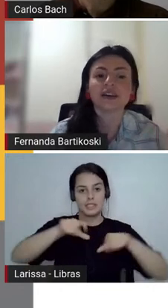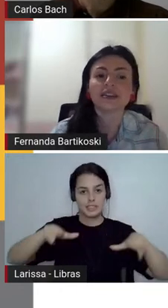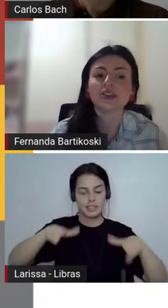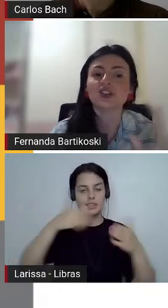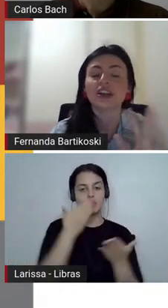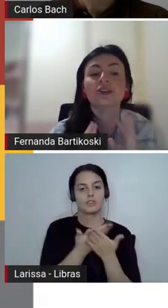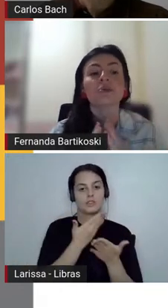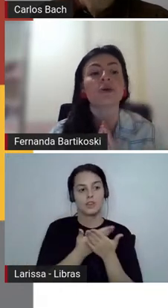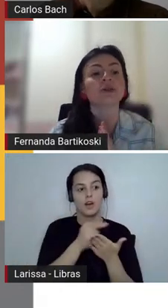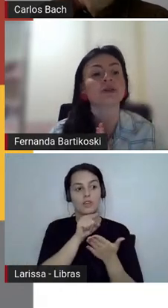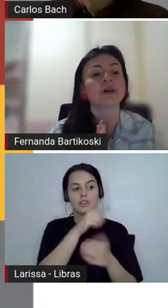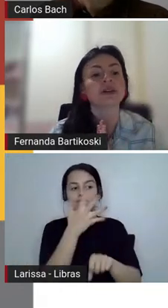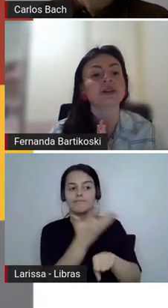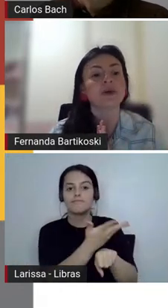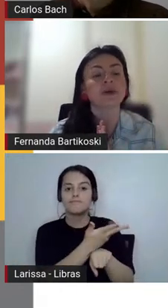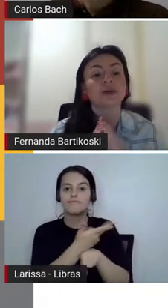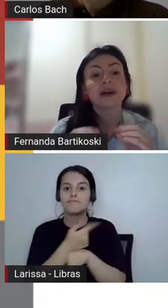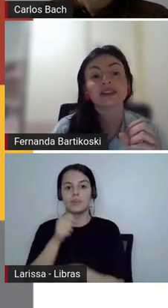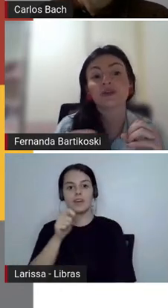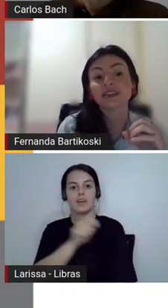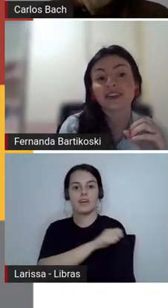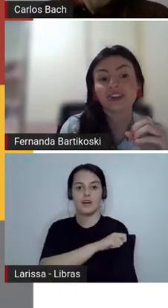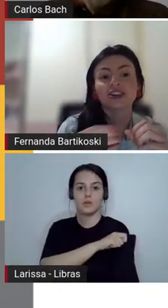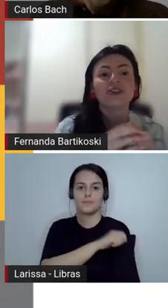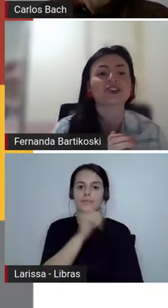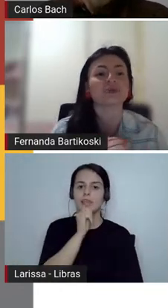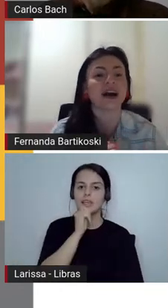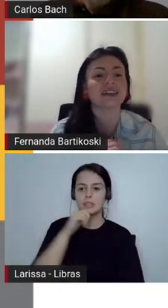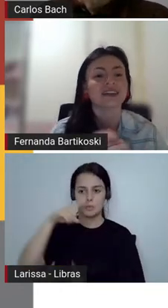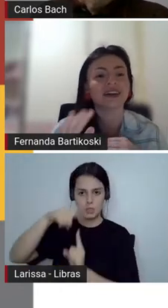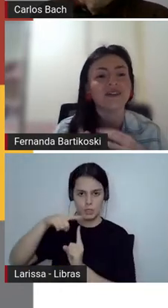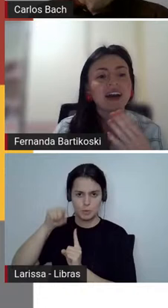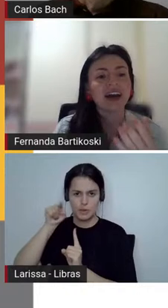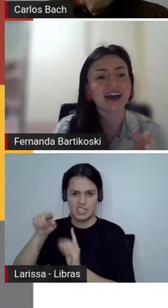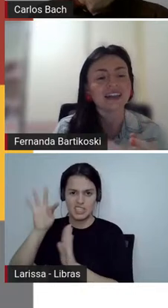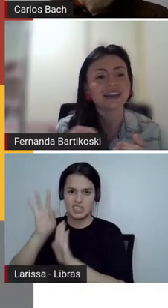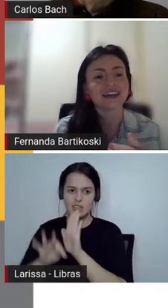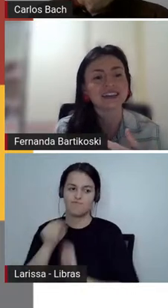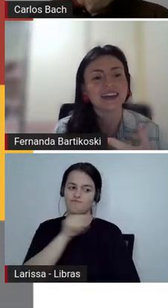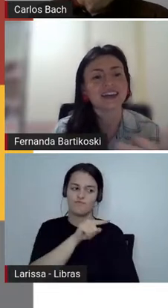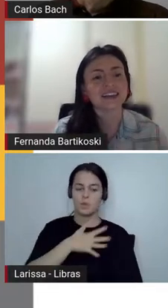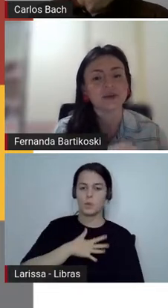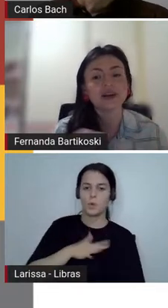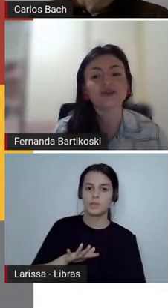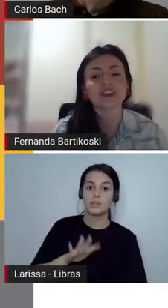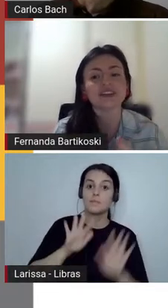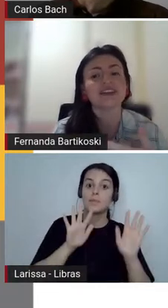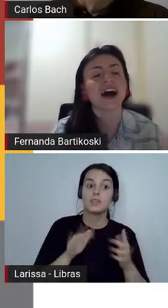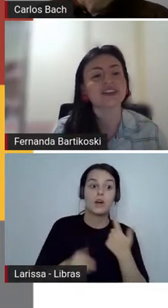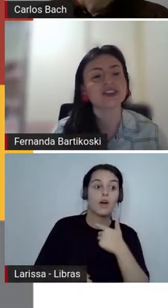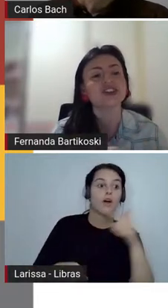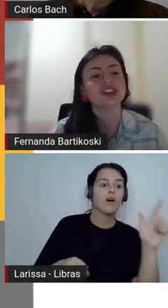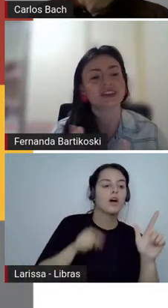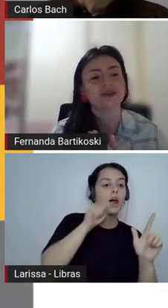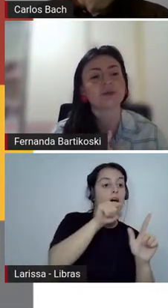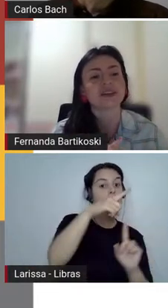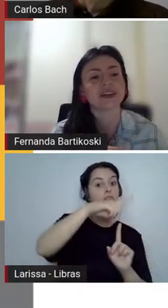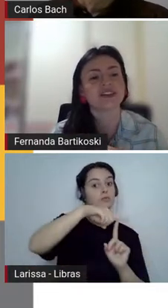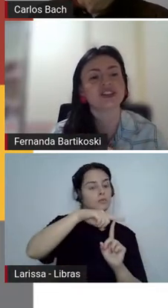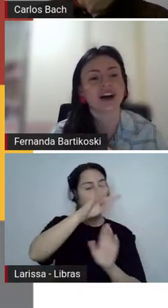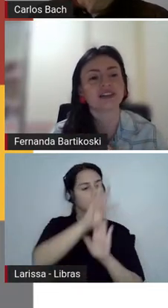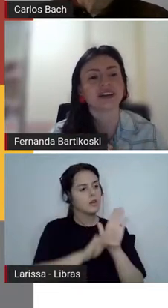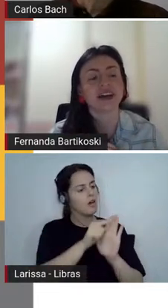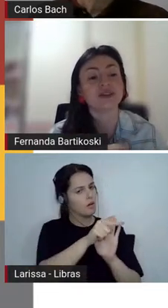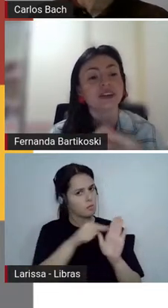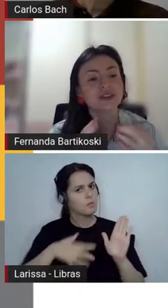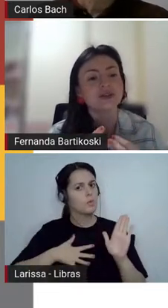talvez esse gênero o meu aluno não gosta muito, mas talvez deixe, ele goste mais, então é trazer assim uma diversidade de gêneros para